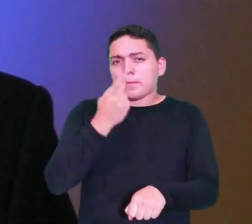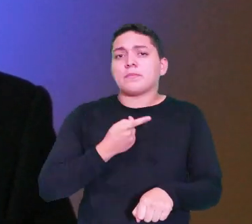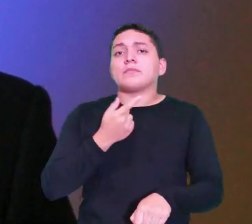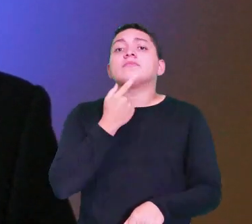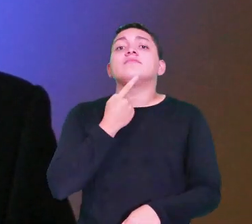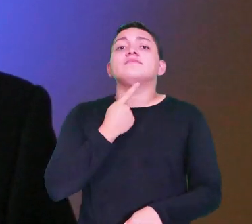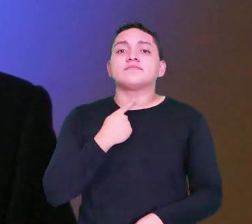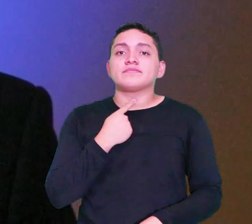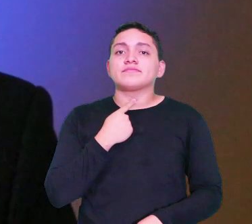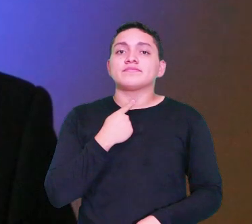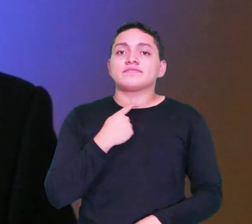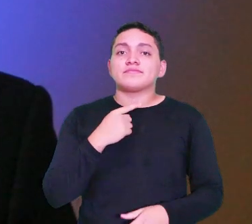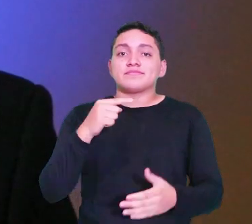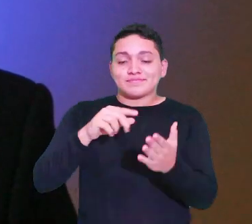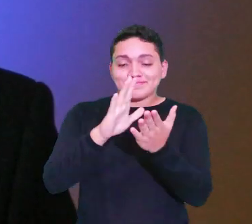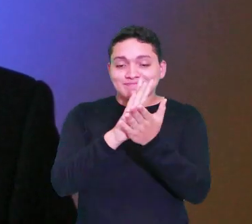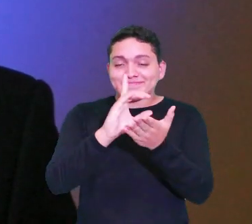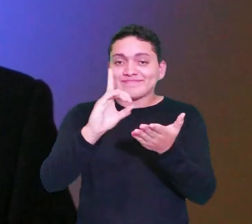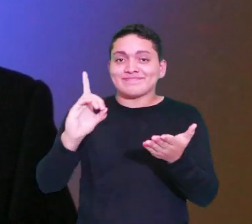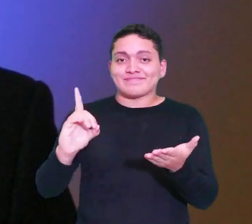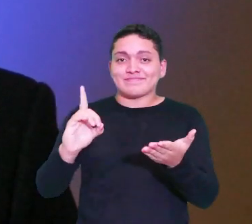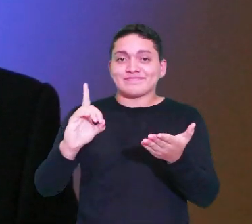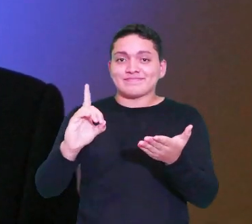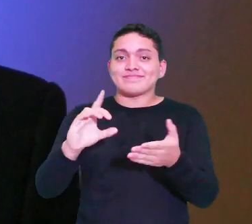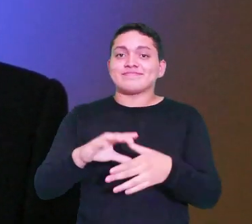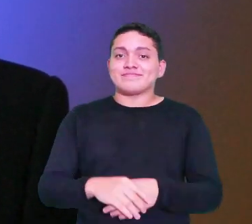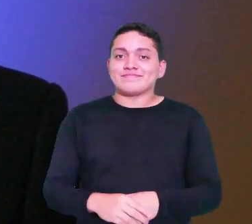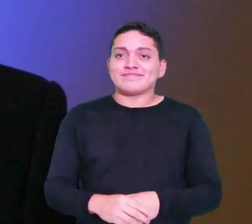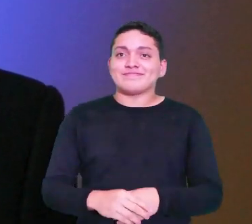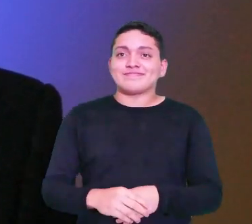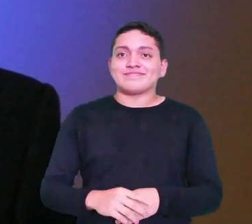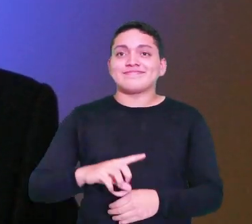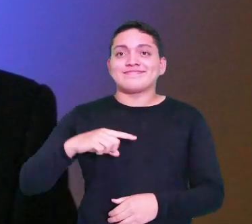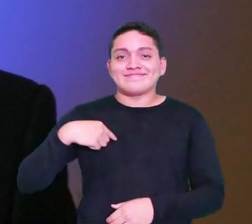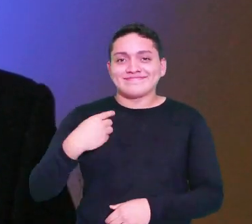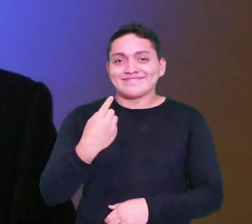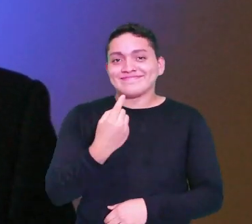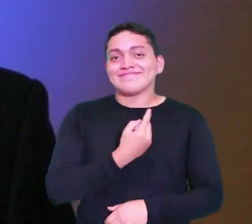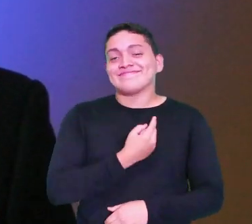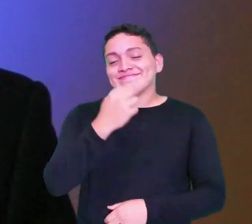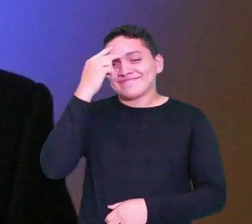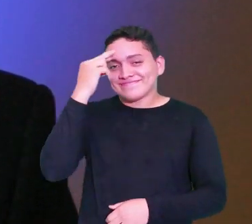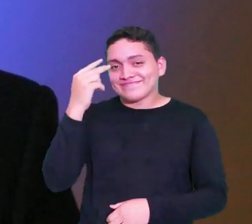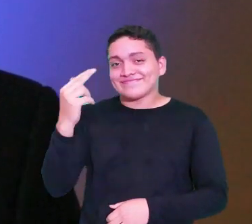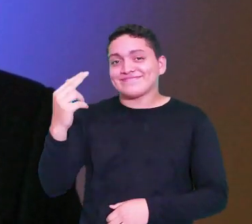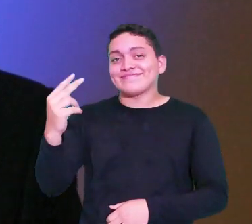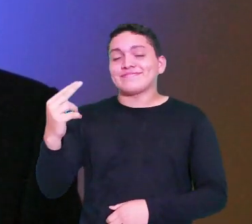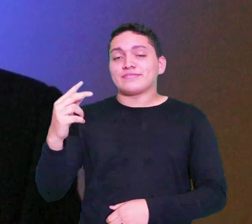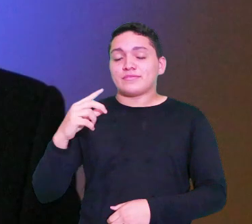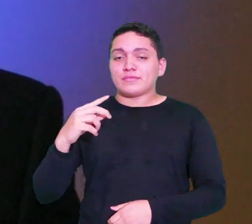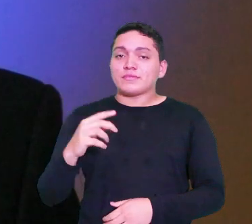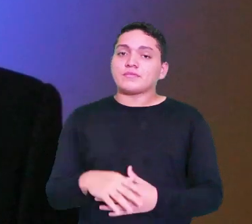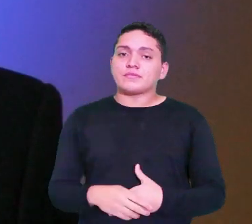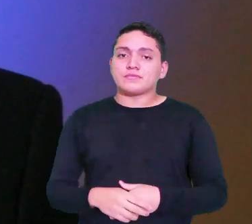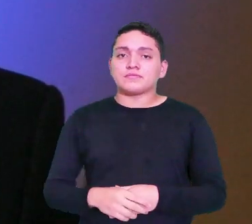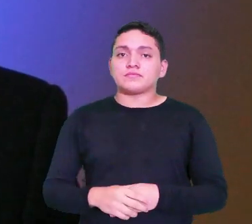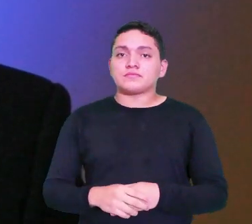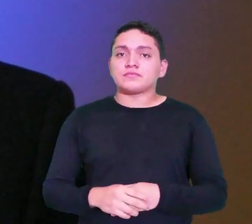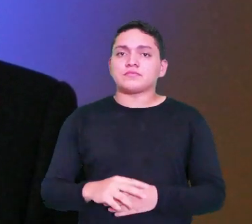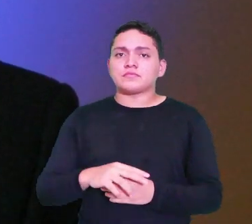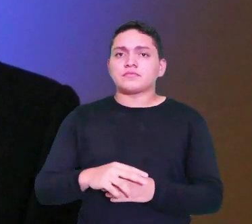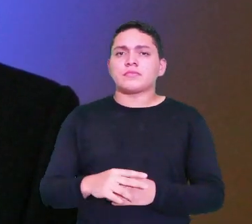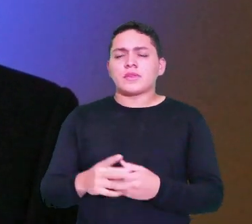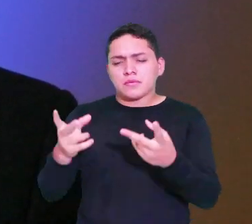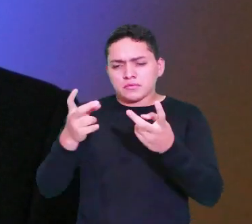5 e 17 A nossa história de hoje, nela, nós encontramos os